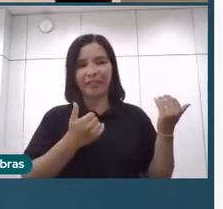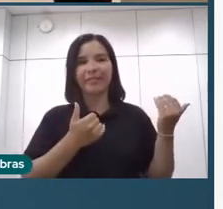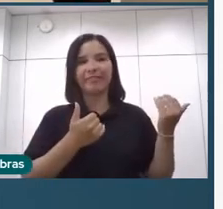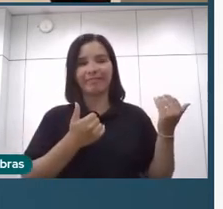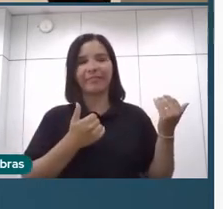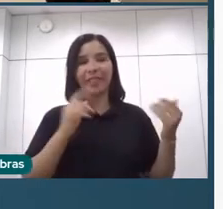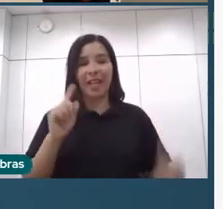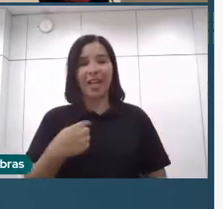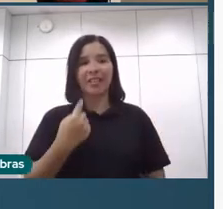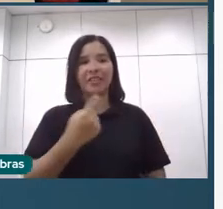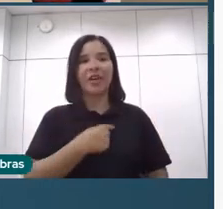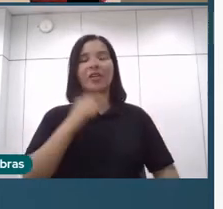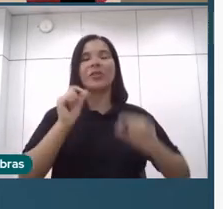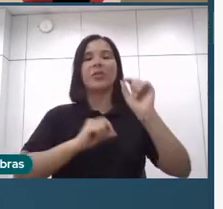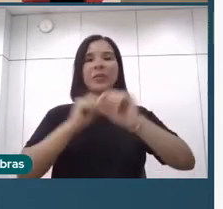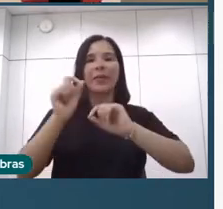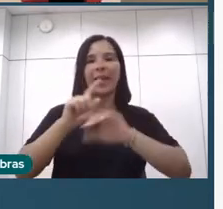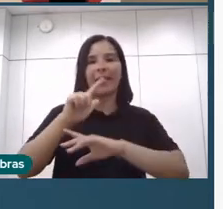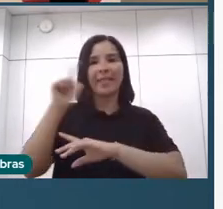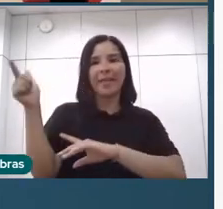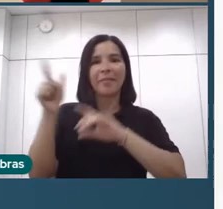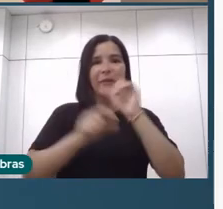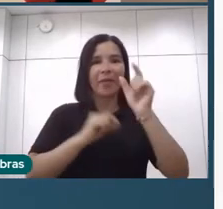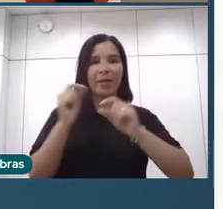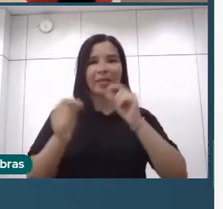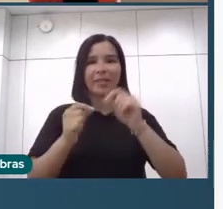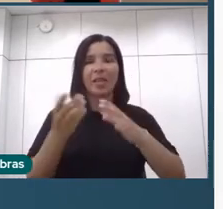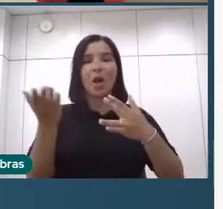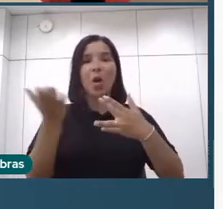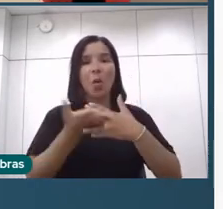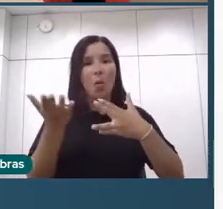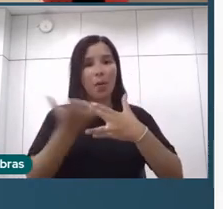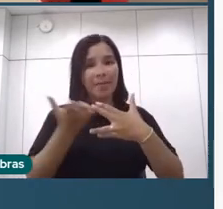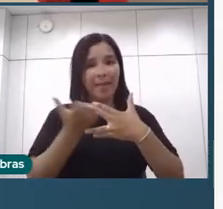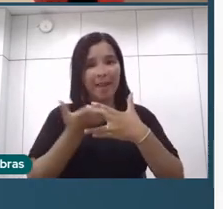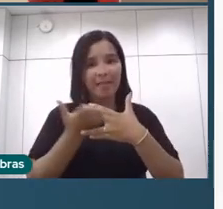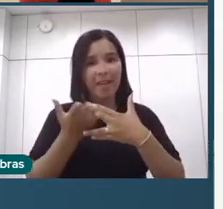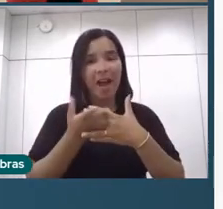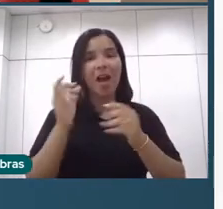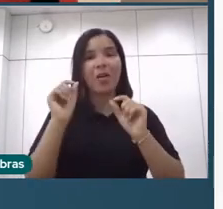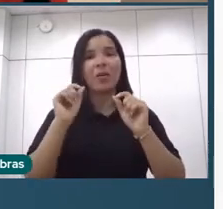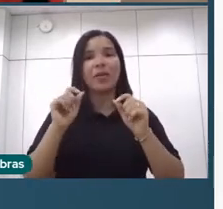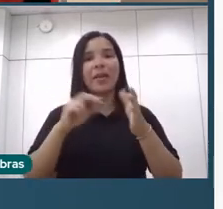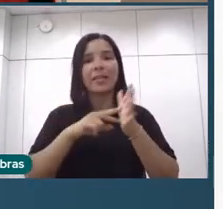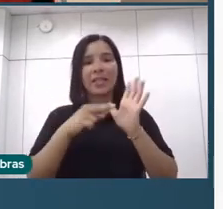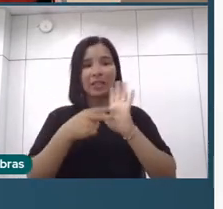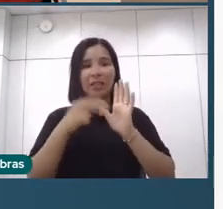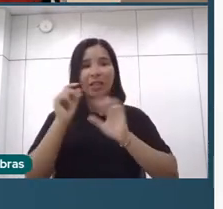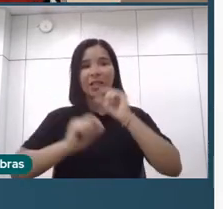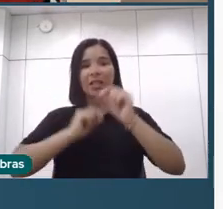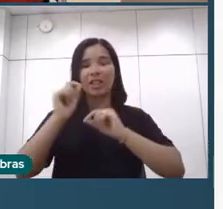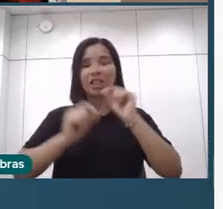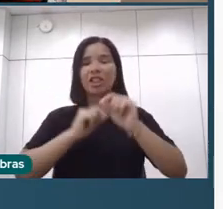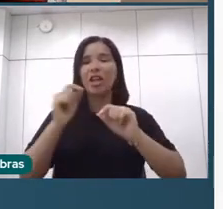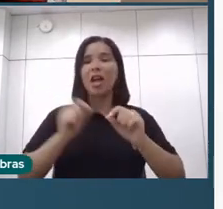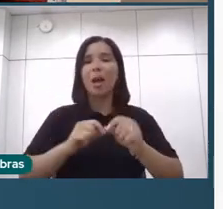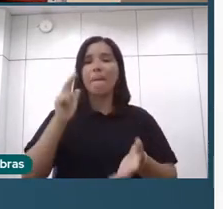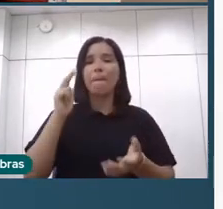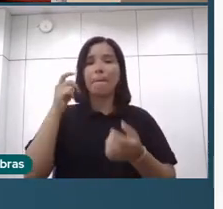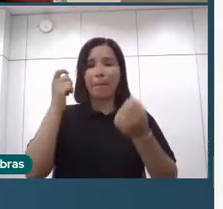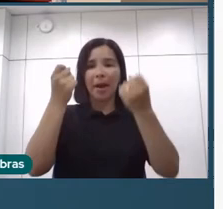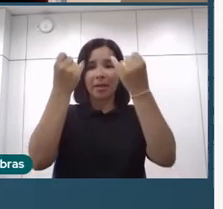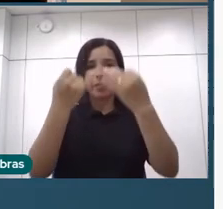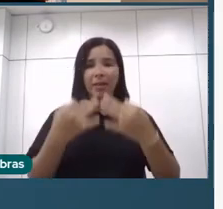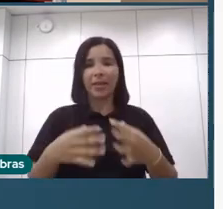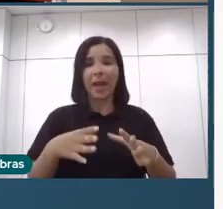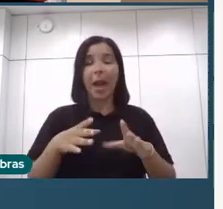gente ainda está... A gente vai fazer depois os intervalos, de significância, etc., para poder dar mais preciso, mas é um pouco mais